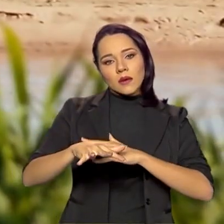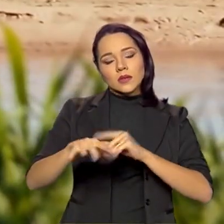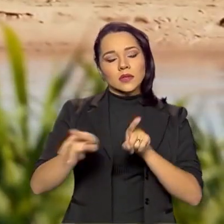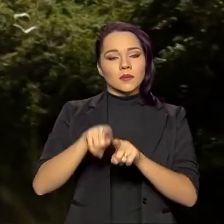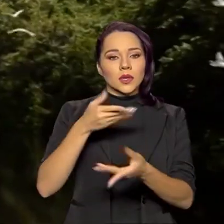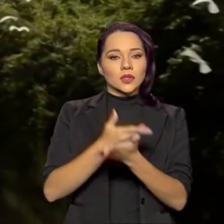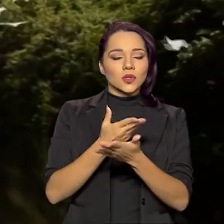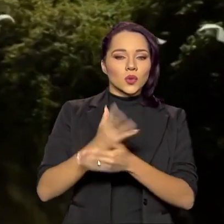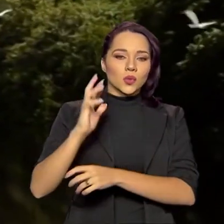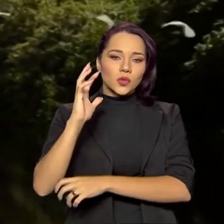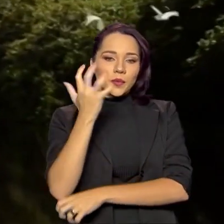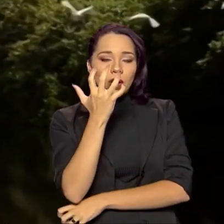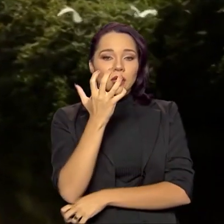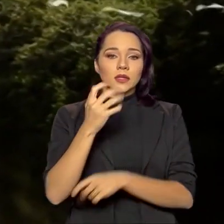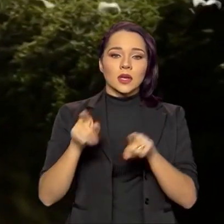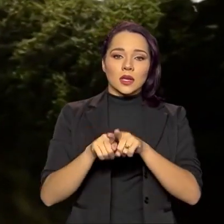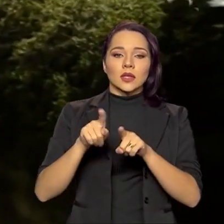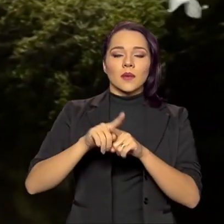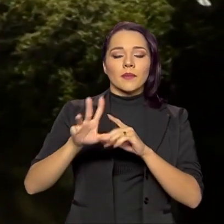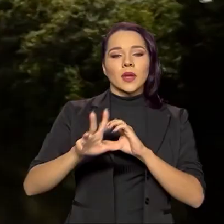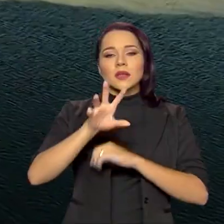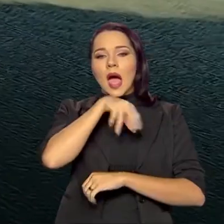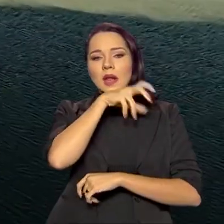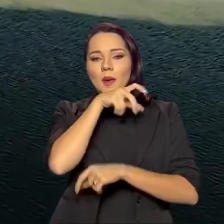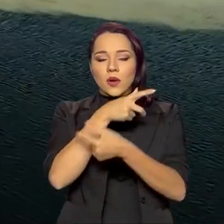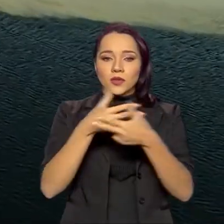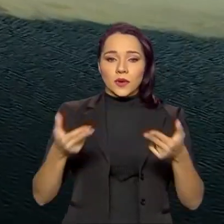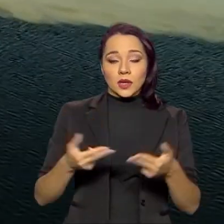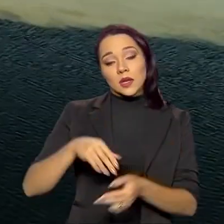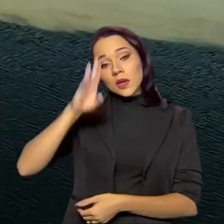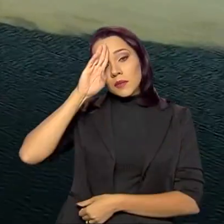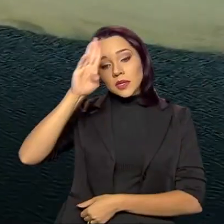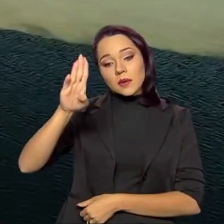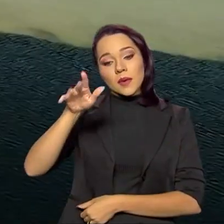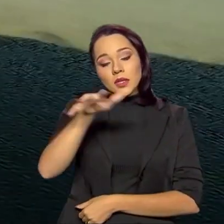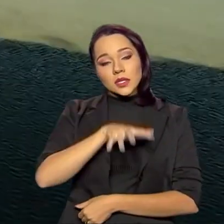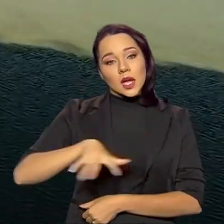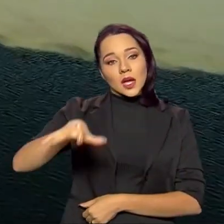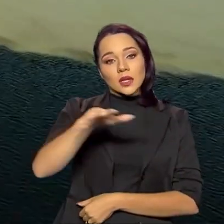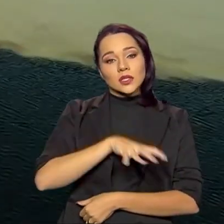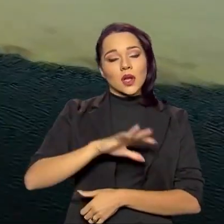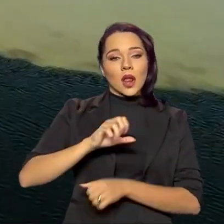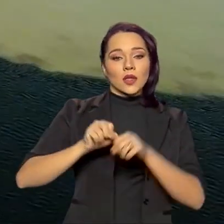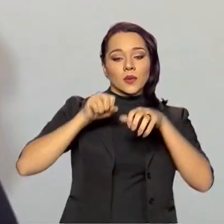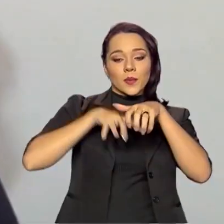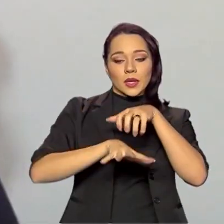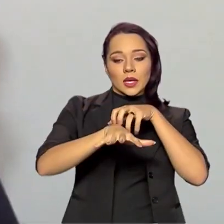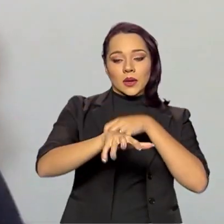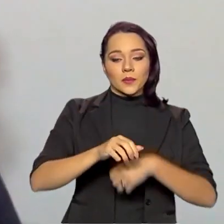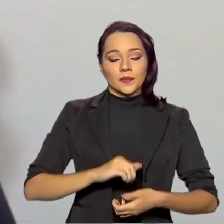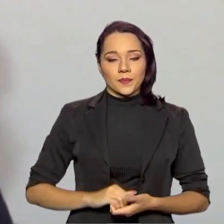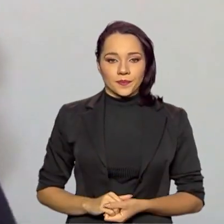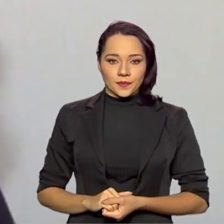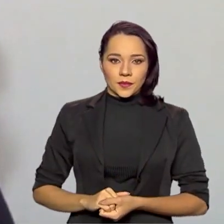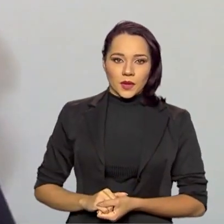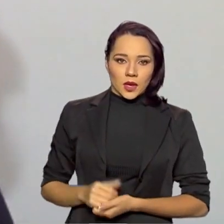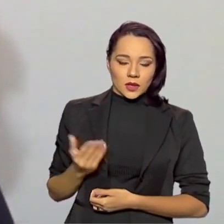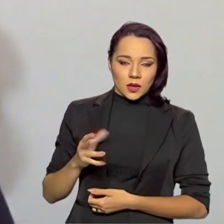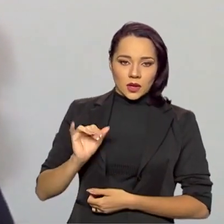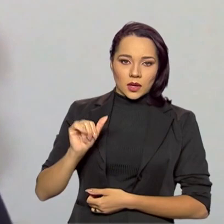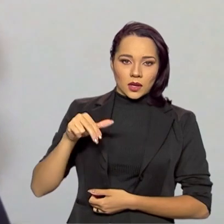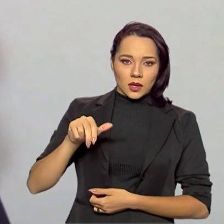estudos de plantas e da biodiversidade, principalmente na região do Pantanal. O INAO visa